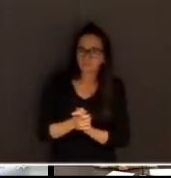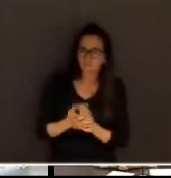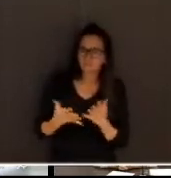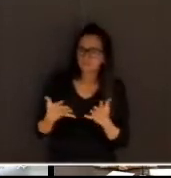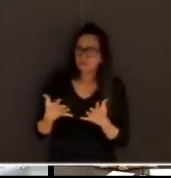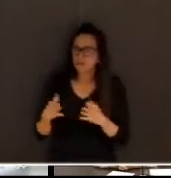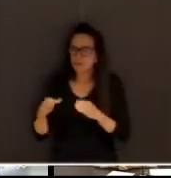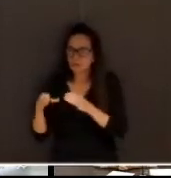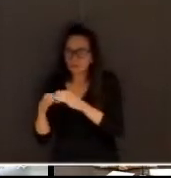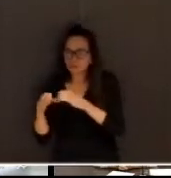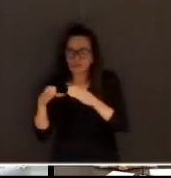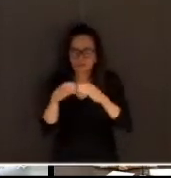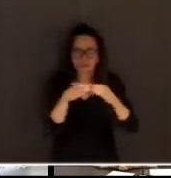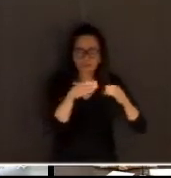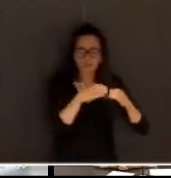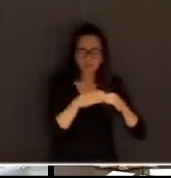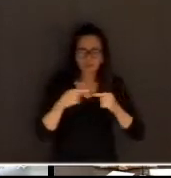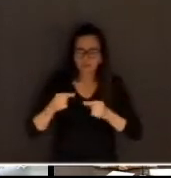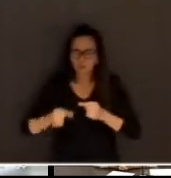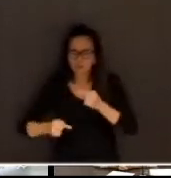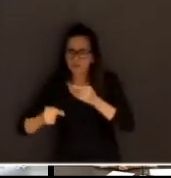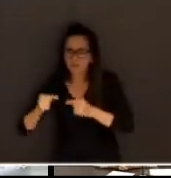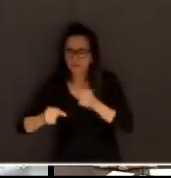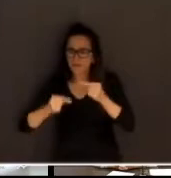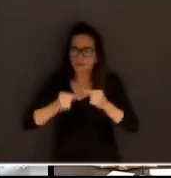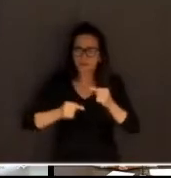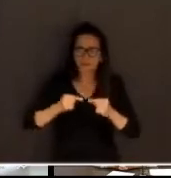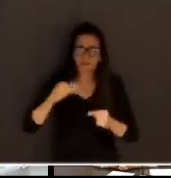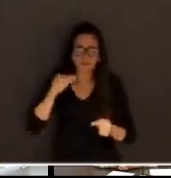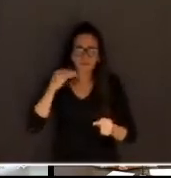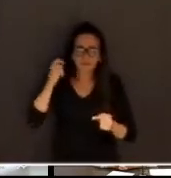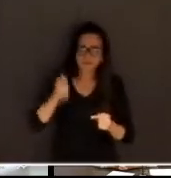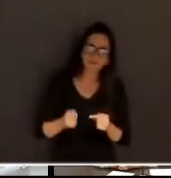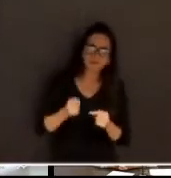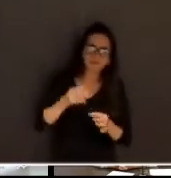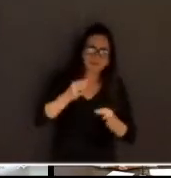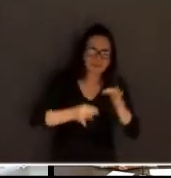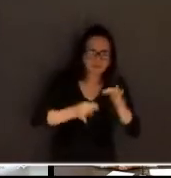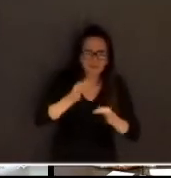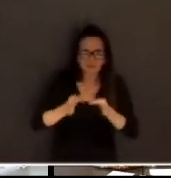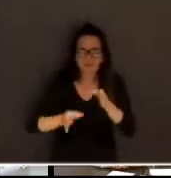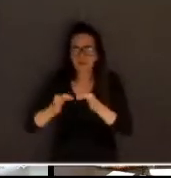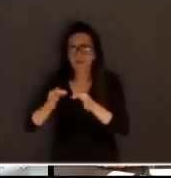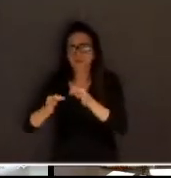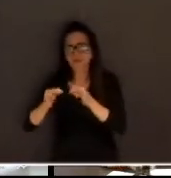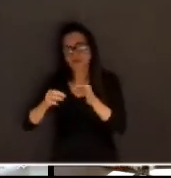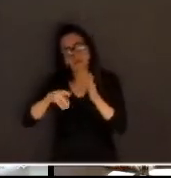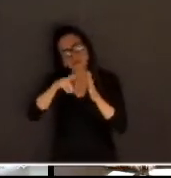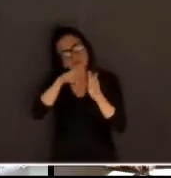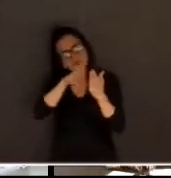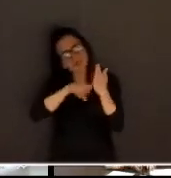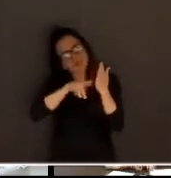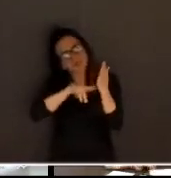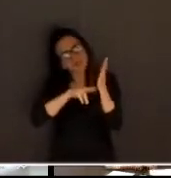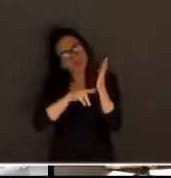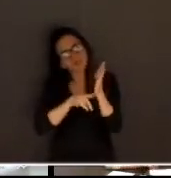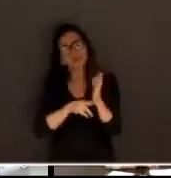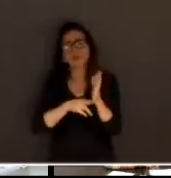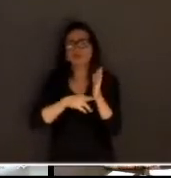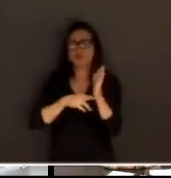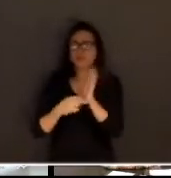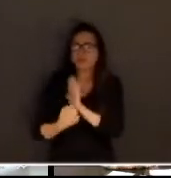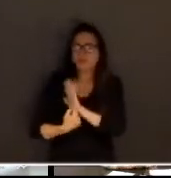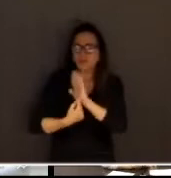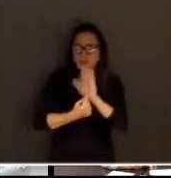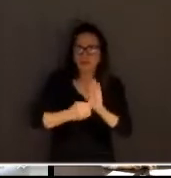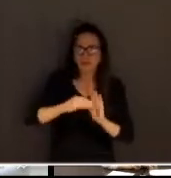comissão de juízes. Os juízes acharam que era melhor para o juiz. Uma minuta foi mandada ao CNJ. E, praticamente, no